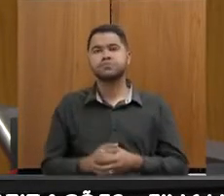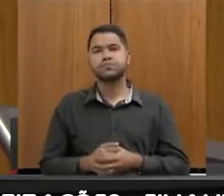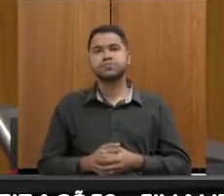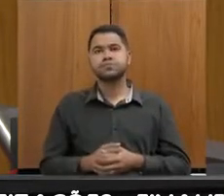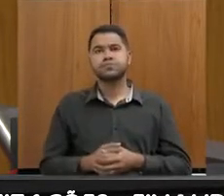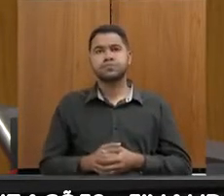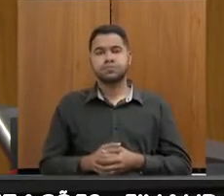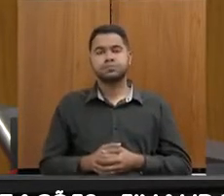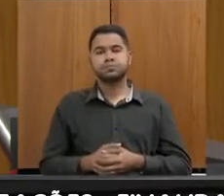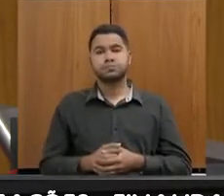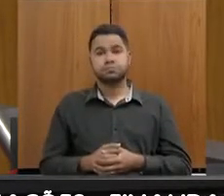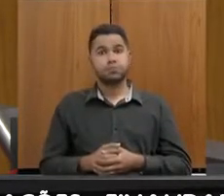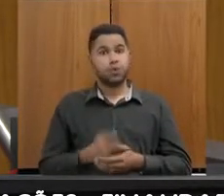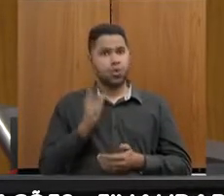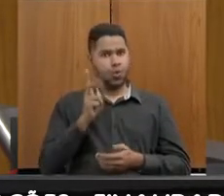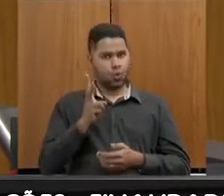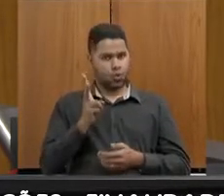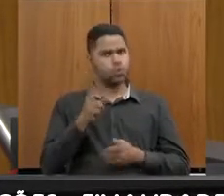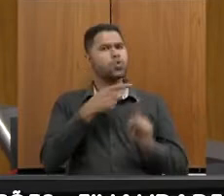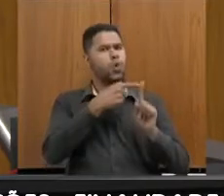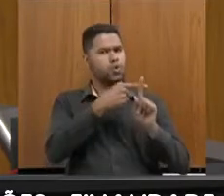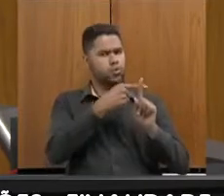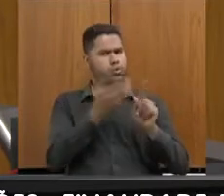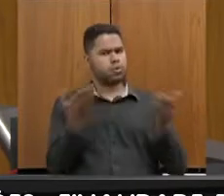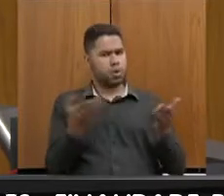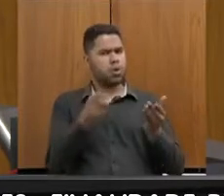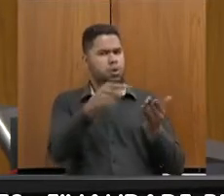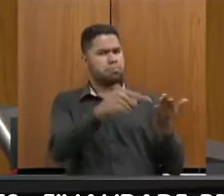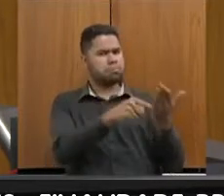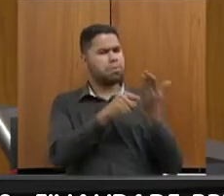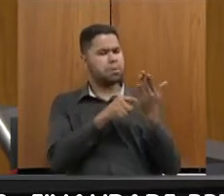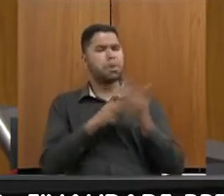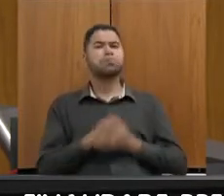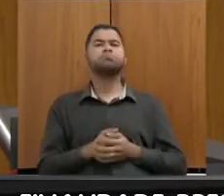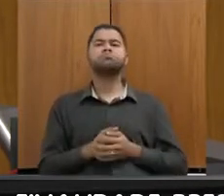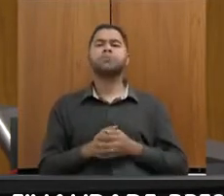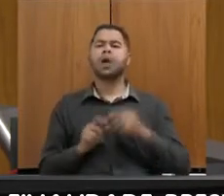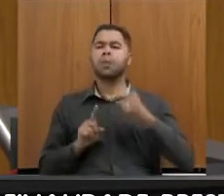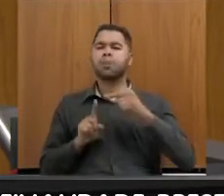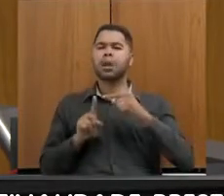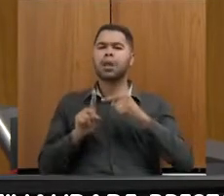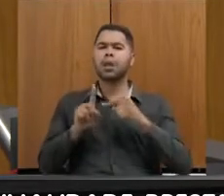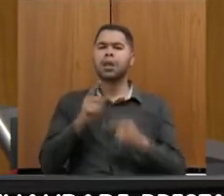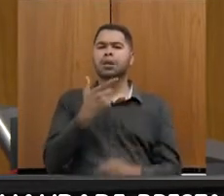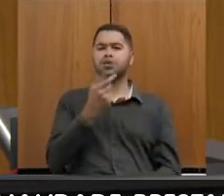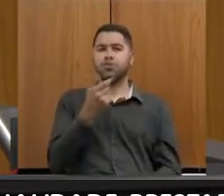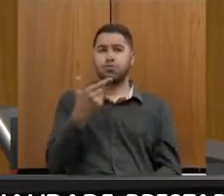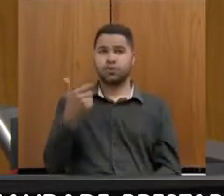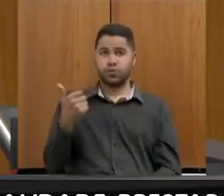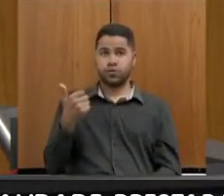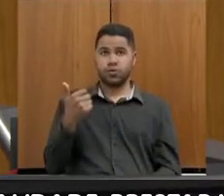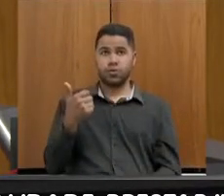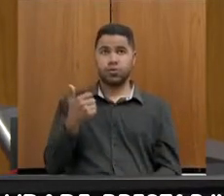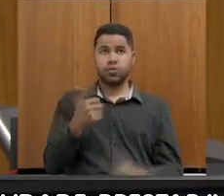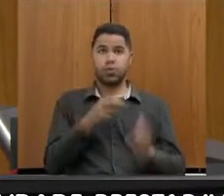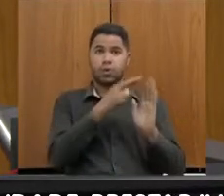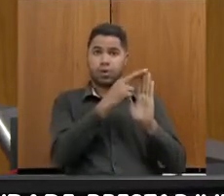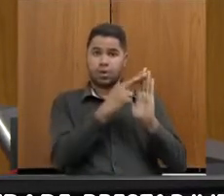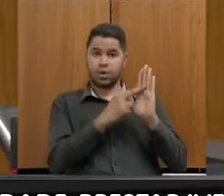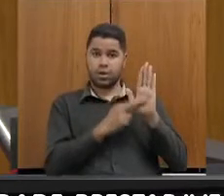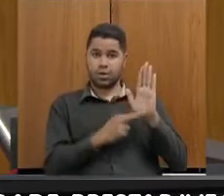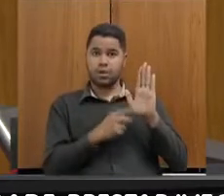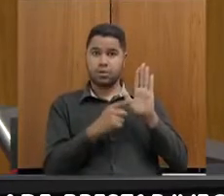partindo desse otimismo, considerando o superávit primário de 2021, eu estou aqui com o relatório